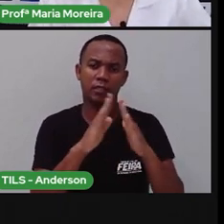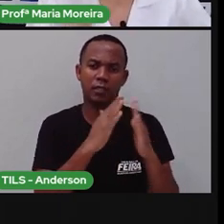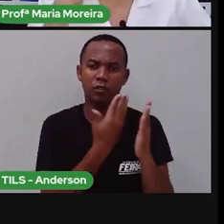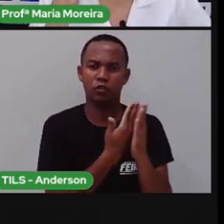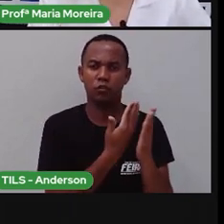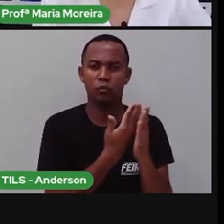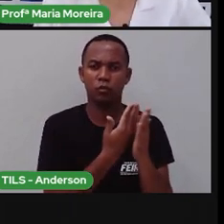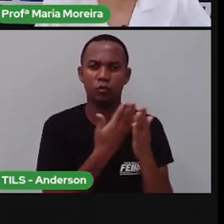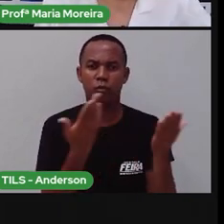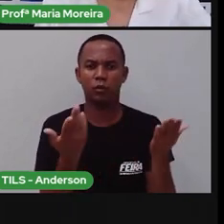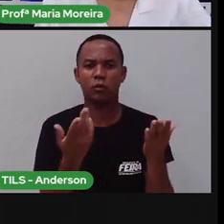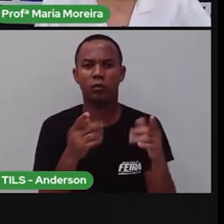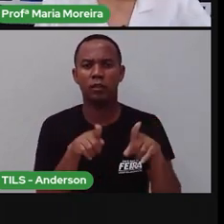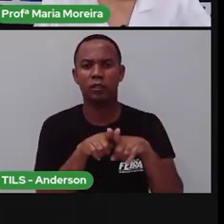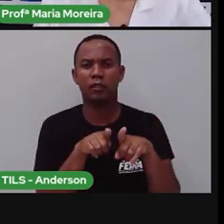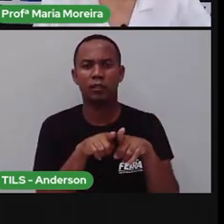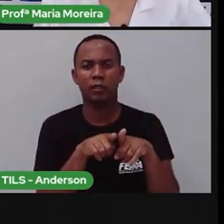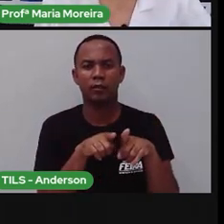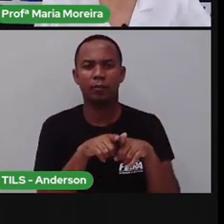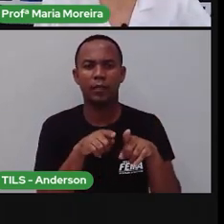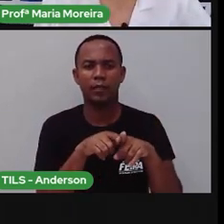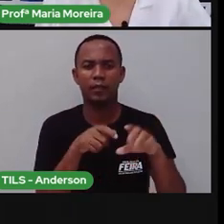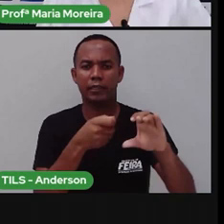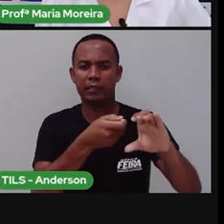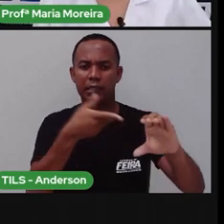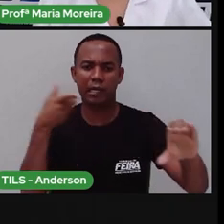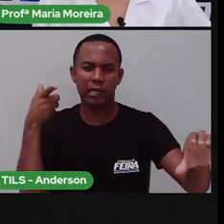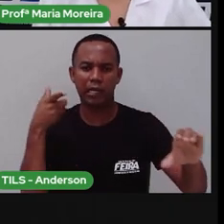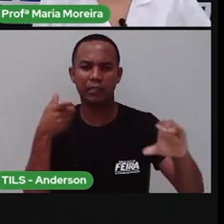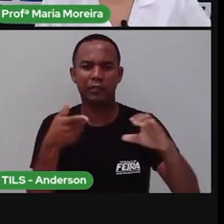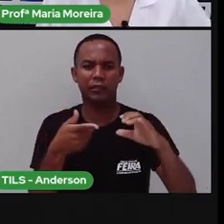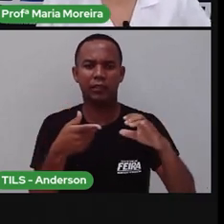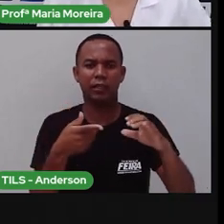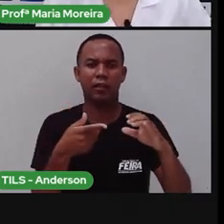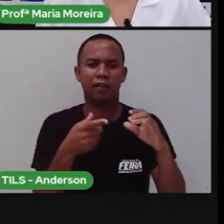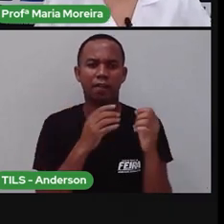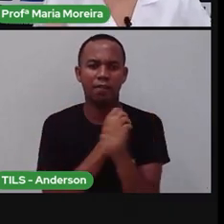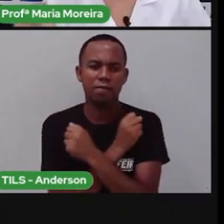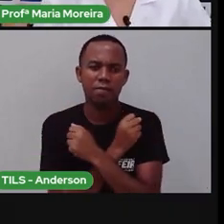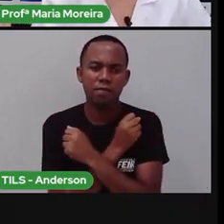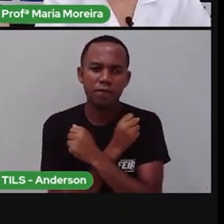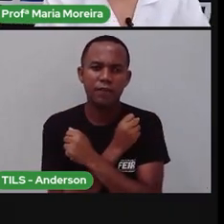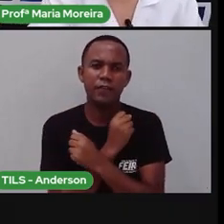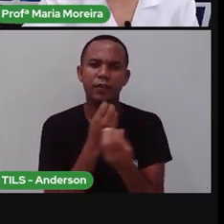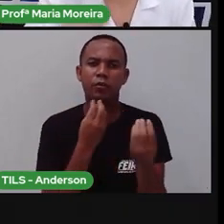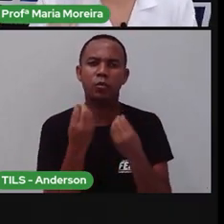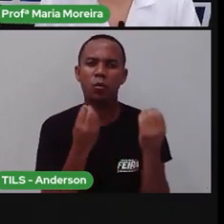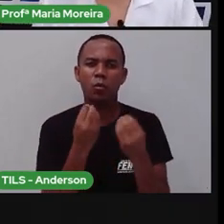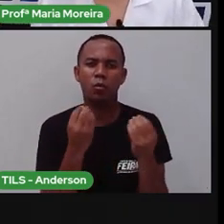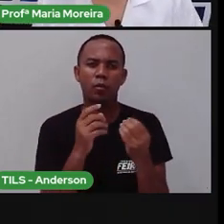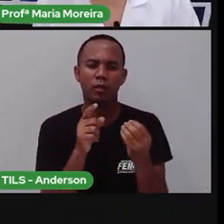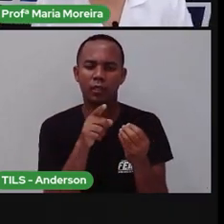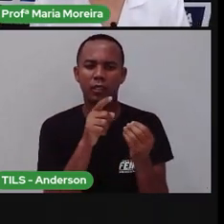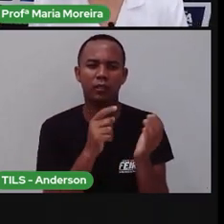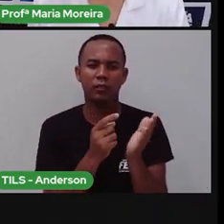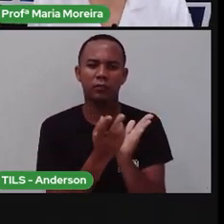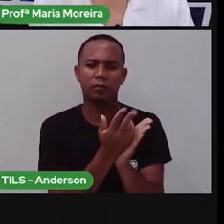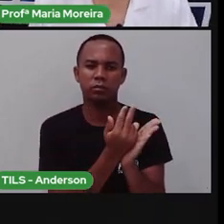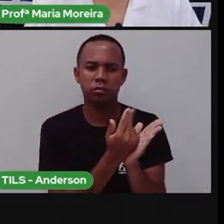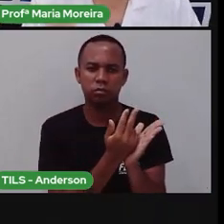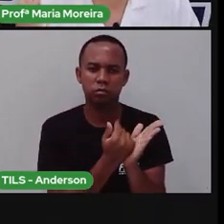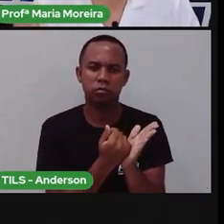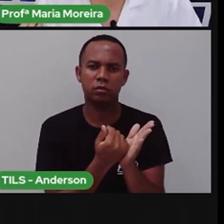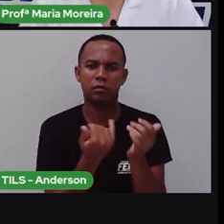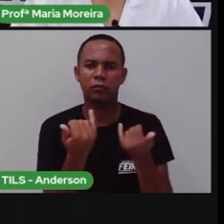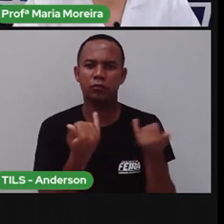de caça, de frio absurdo. Então, tudo isso, eles acabaram que eles retrataram nessas cavernas e